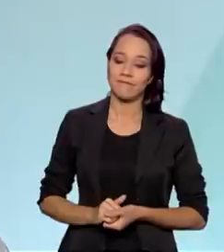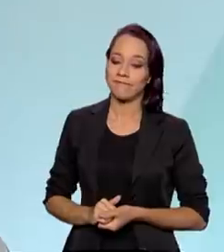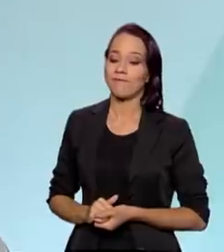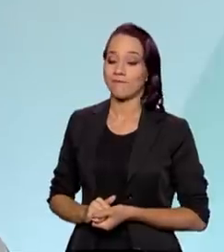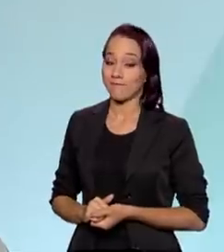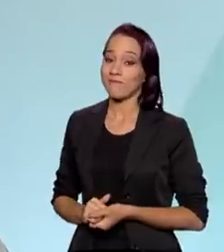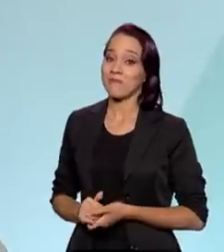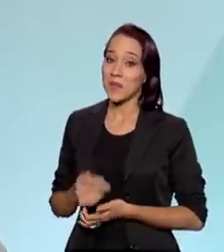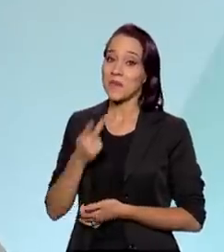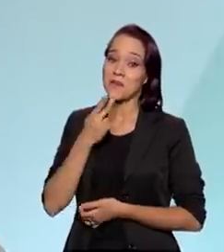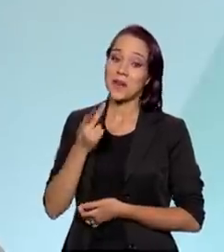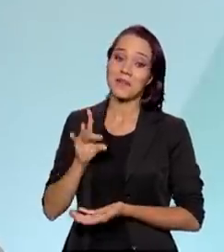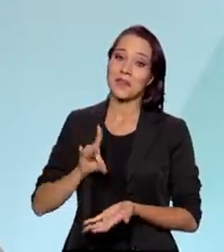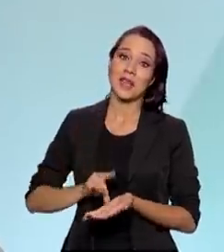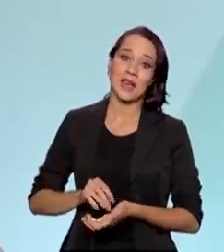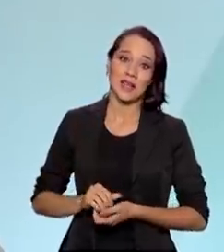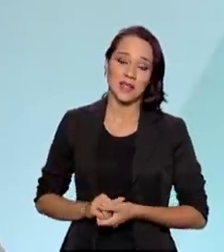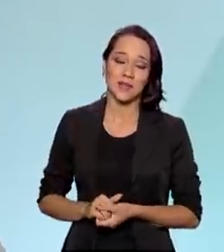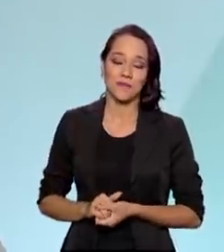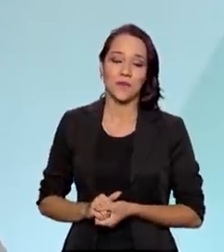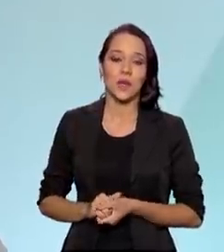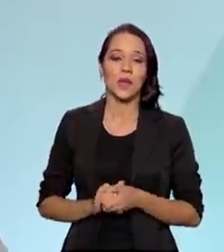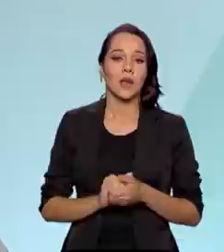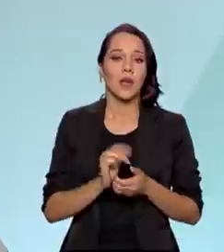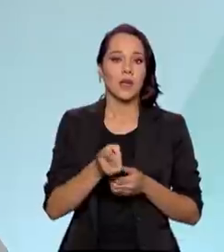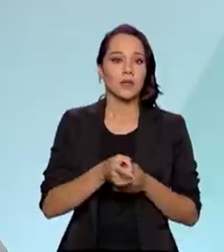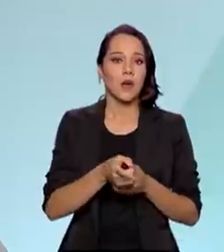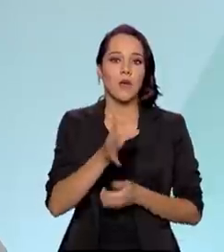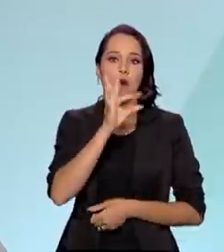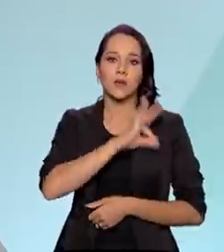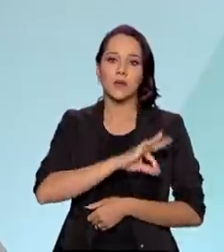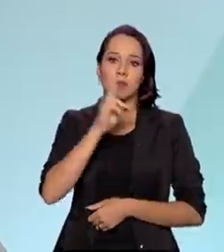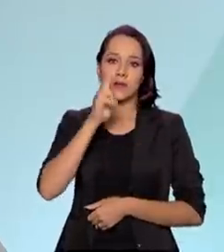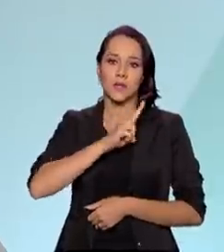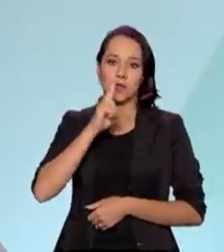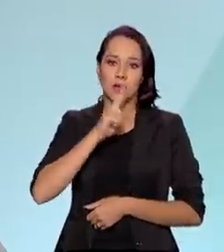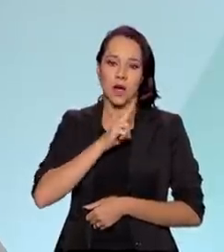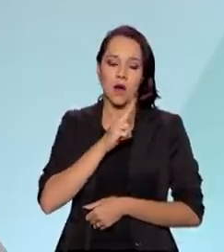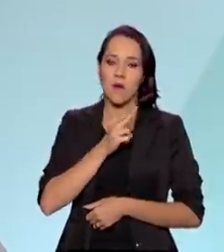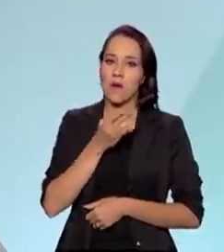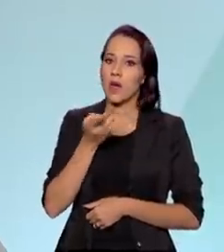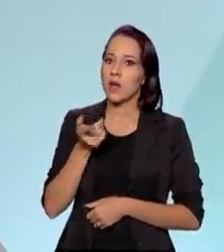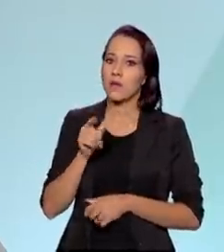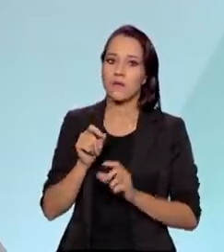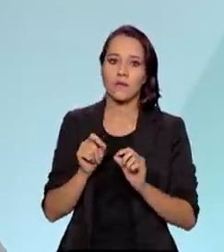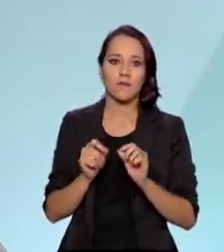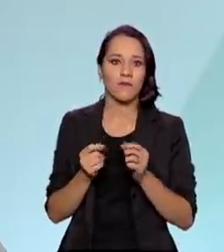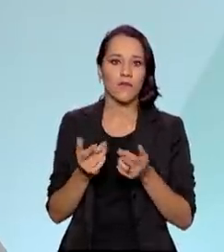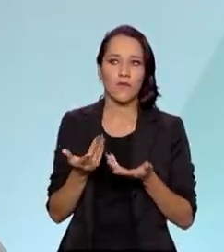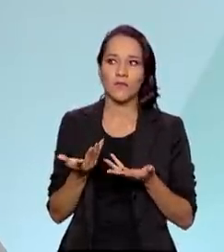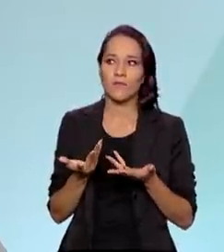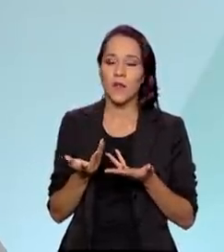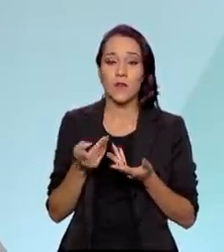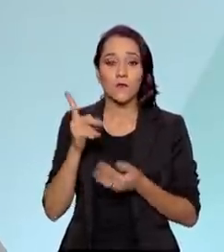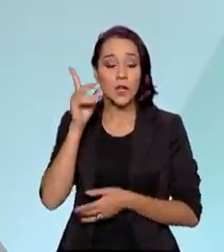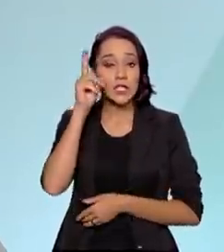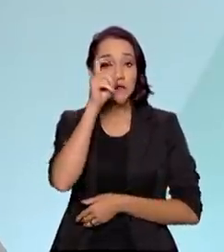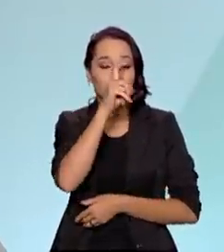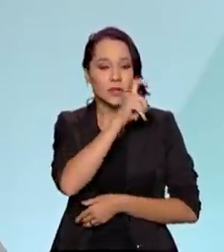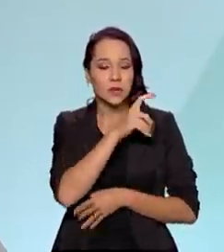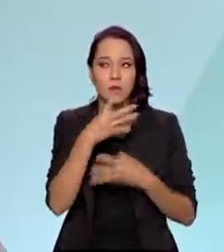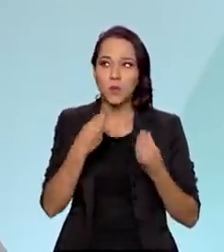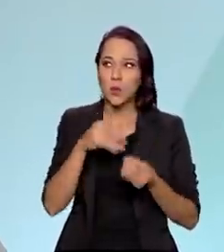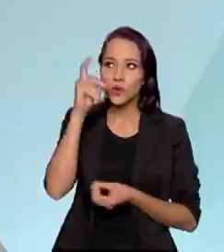Paulo, eu vou falar que o processamento do auxílio emergencial foi, ao mesmo tempo, muito difícil